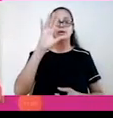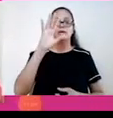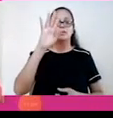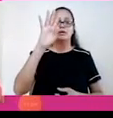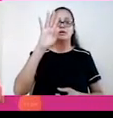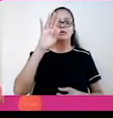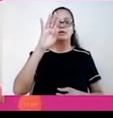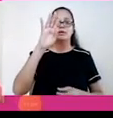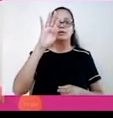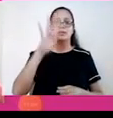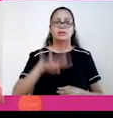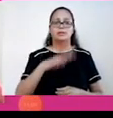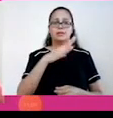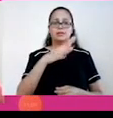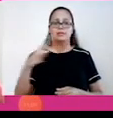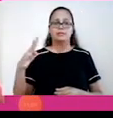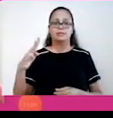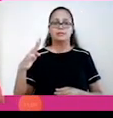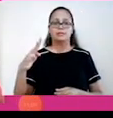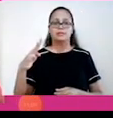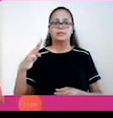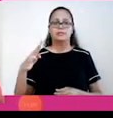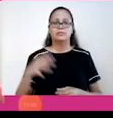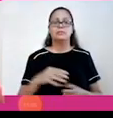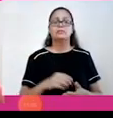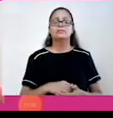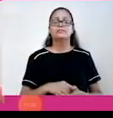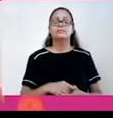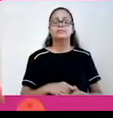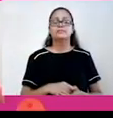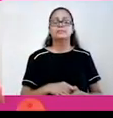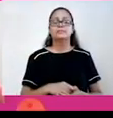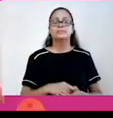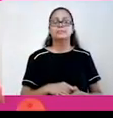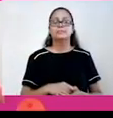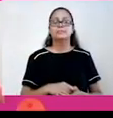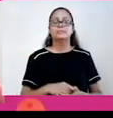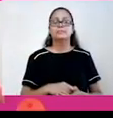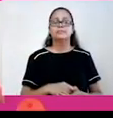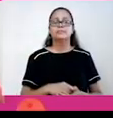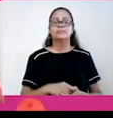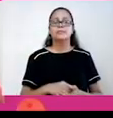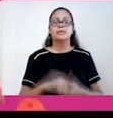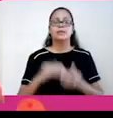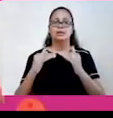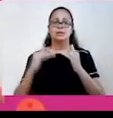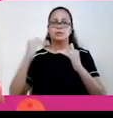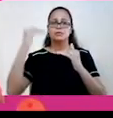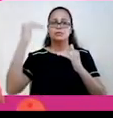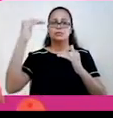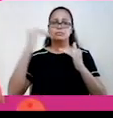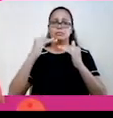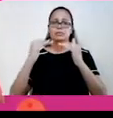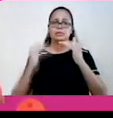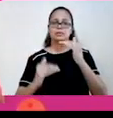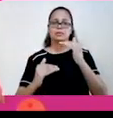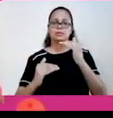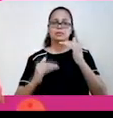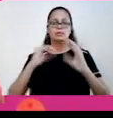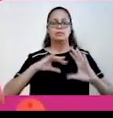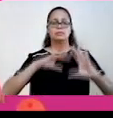esse mapa aqui, esse gráfico, vocês podem compreender na página 225. Olha, Latina, zonas de subida e descida das massas de ar